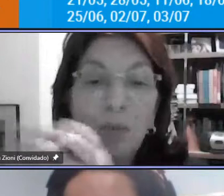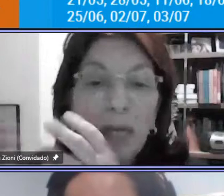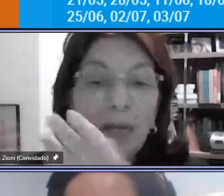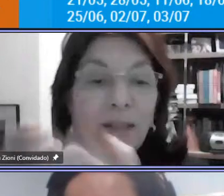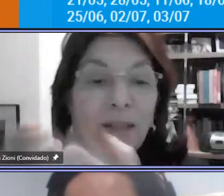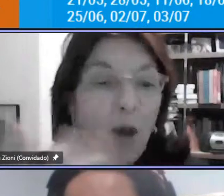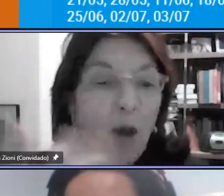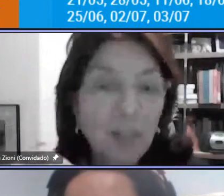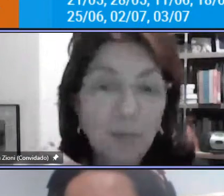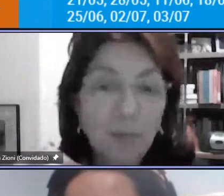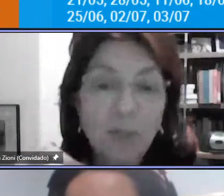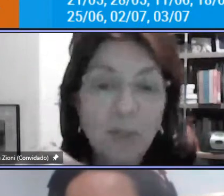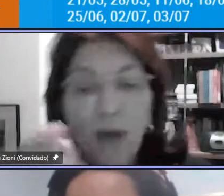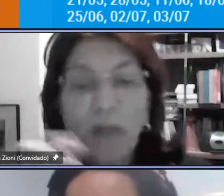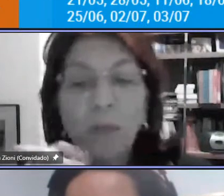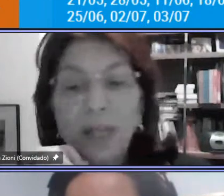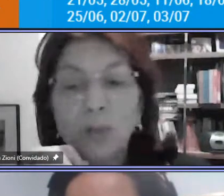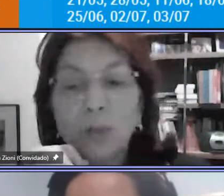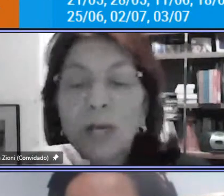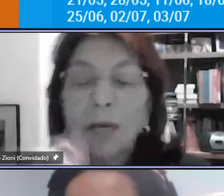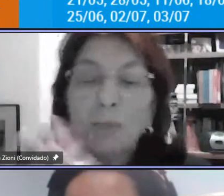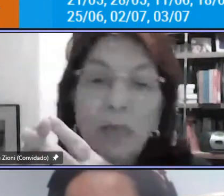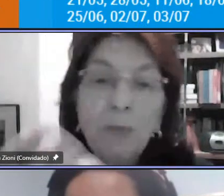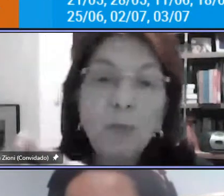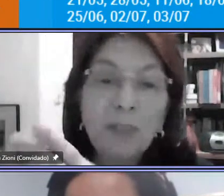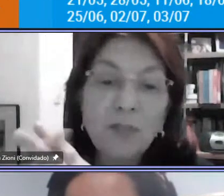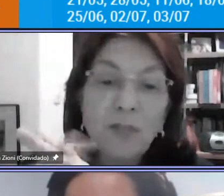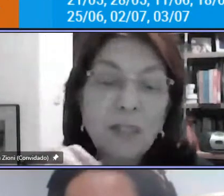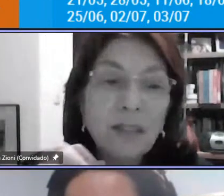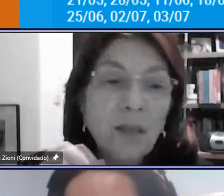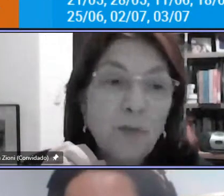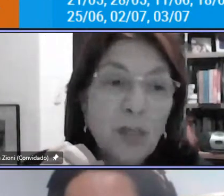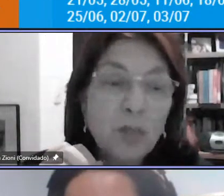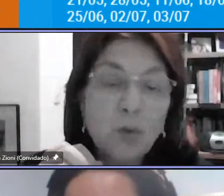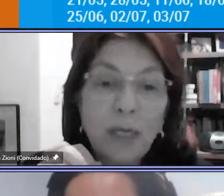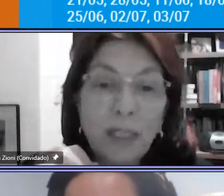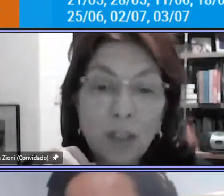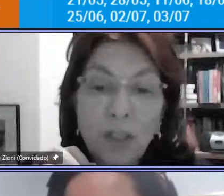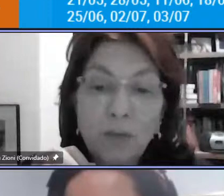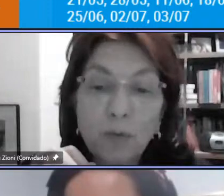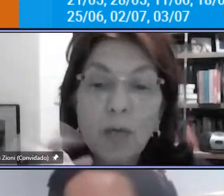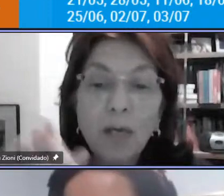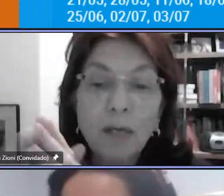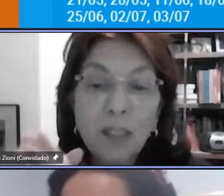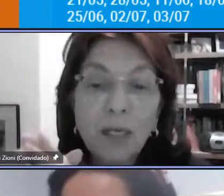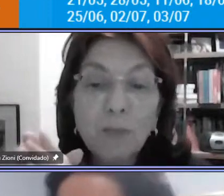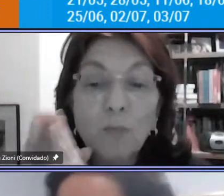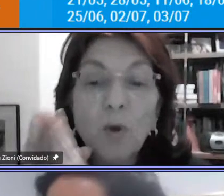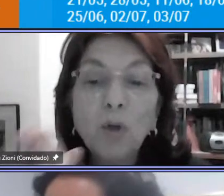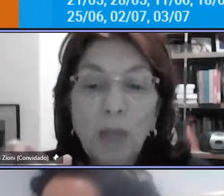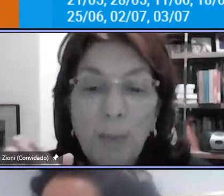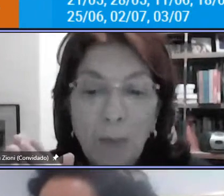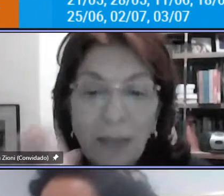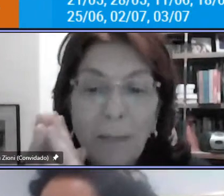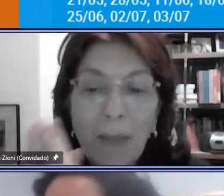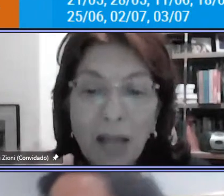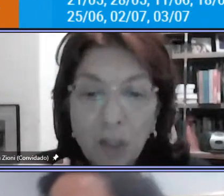brigando entre próximos eu falo isso porque muitas vezes eu vejo coletivos digamos